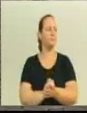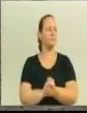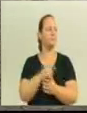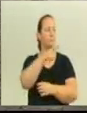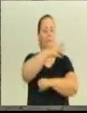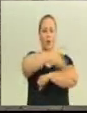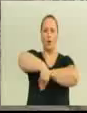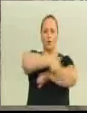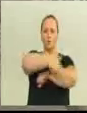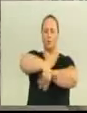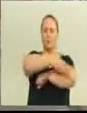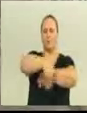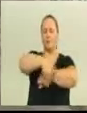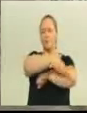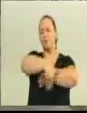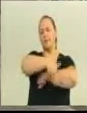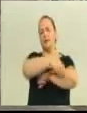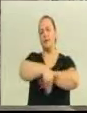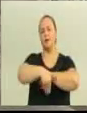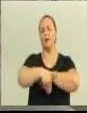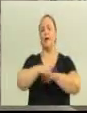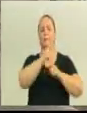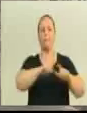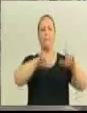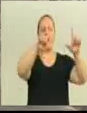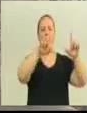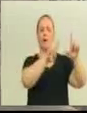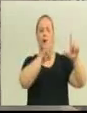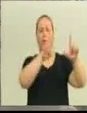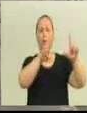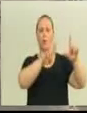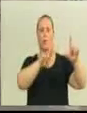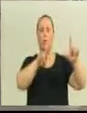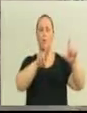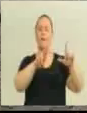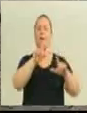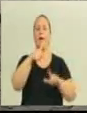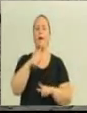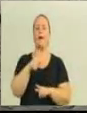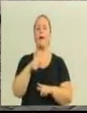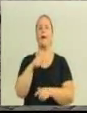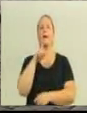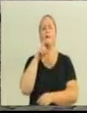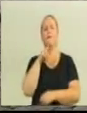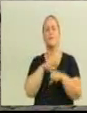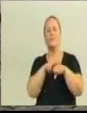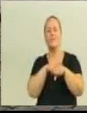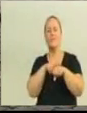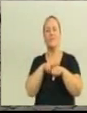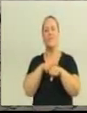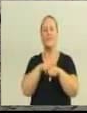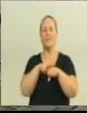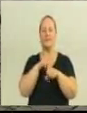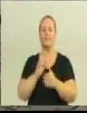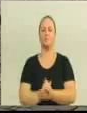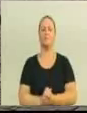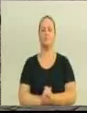o loteamento Três Peixinhos. Ainda não é, ainda é Alexandre Krenkel. Aqui